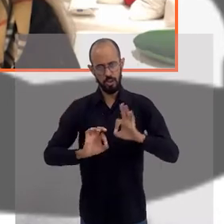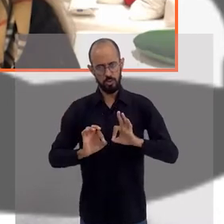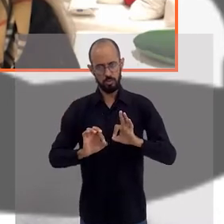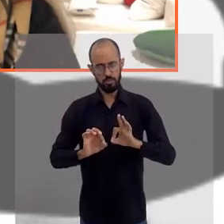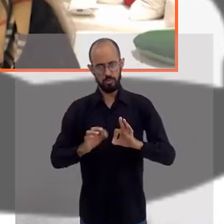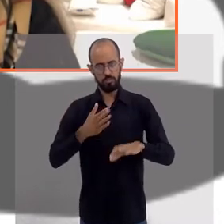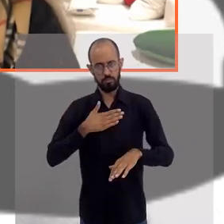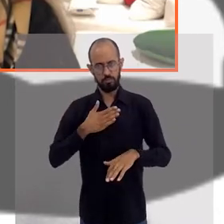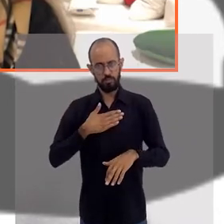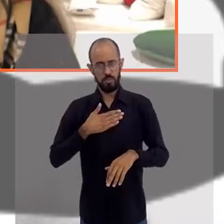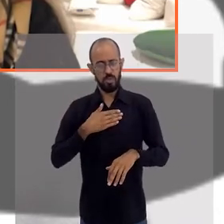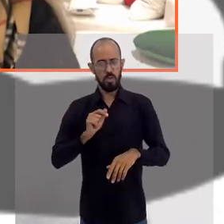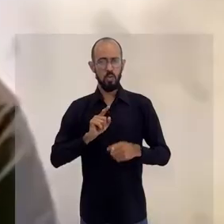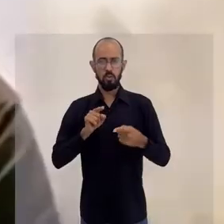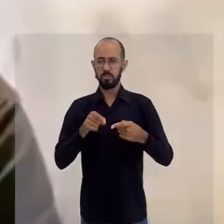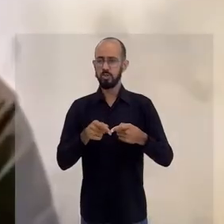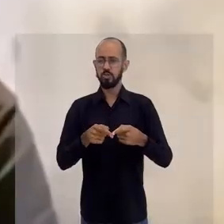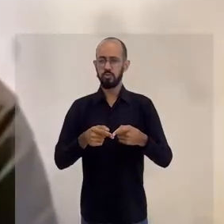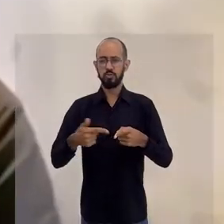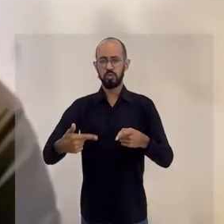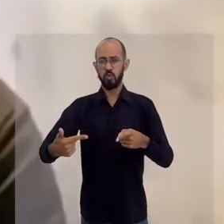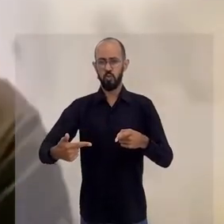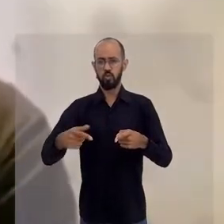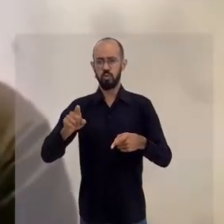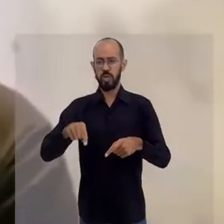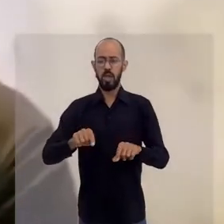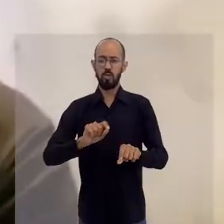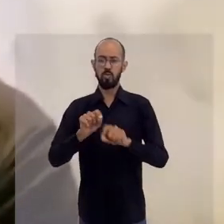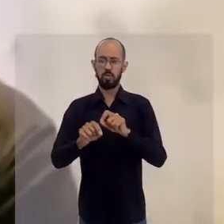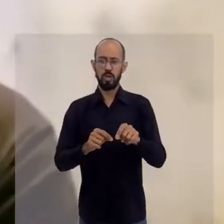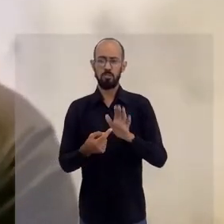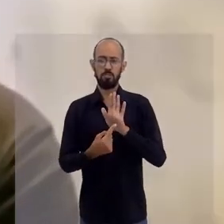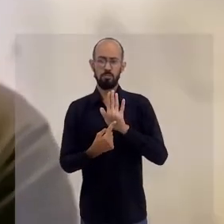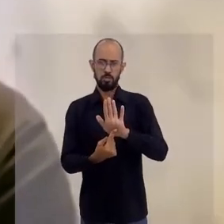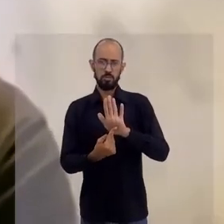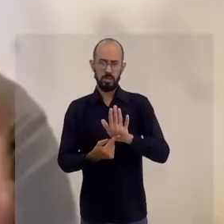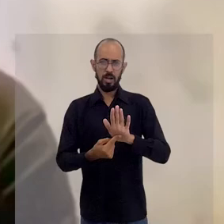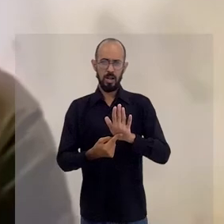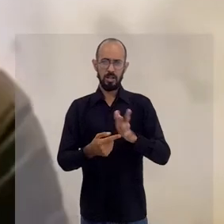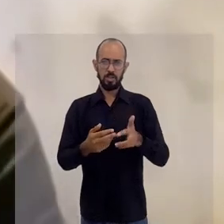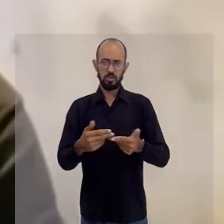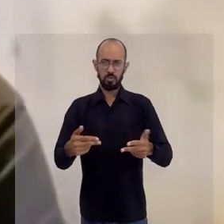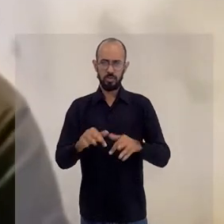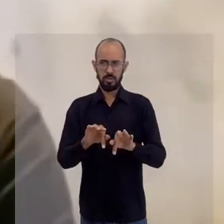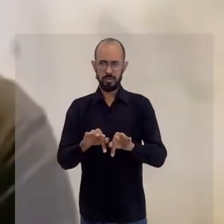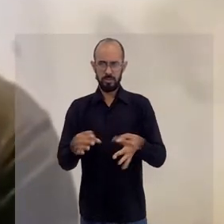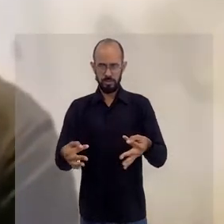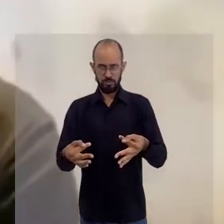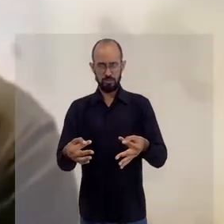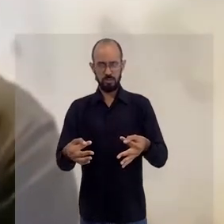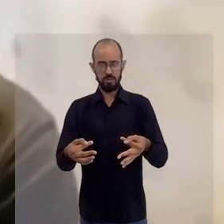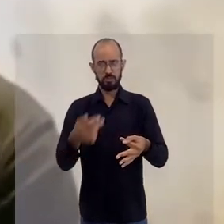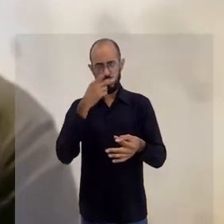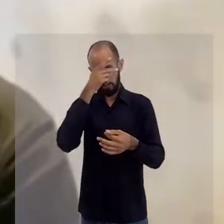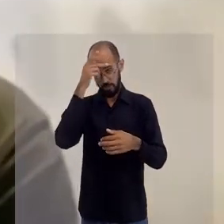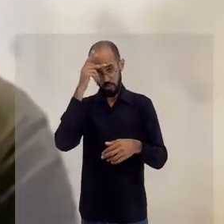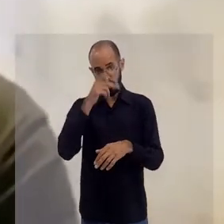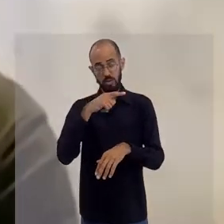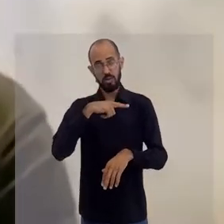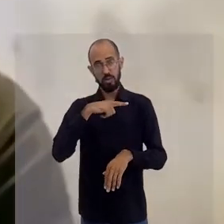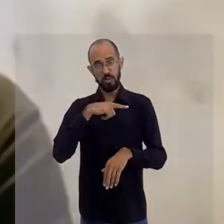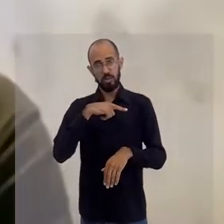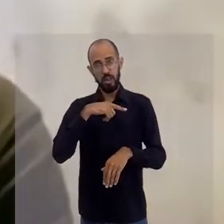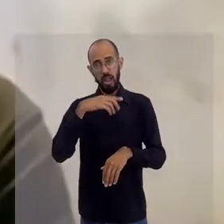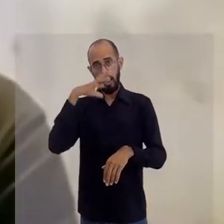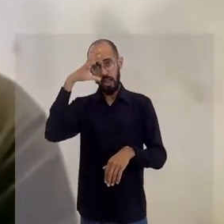Então, esse é o meu objetivo secundário, vamos dizer assim, né? Que é mostrar que o simples para quem é privilegiado,